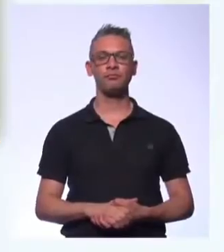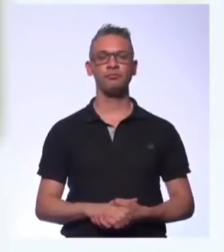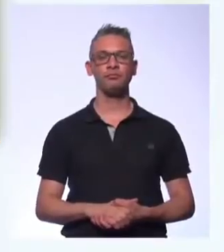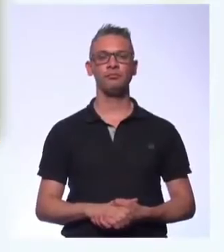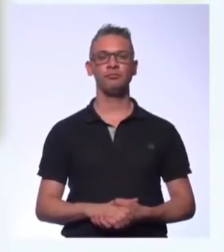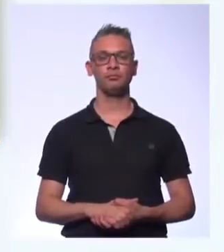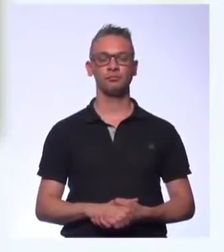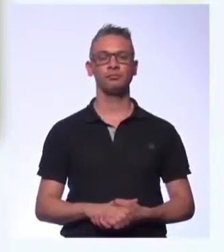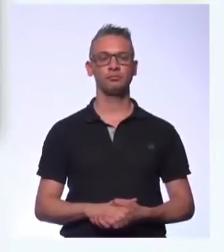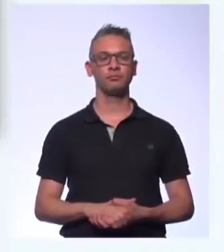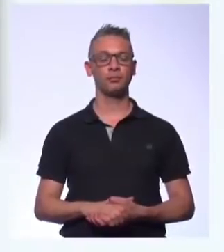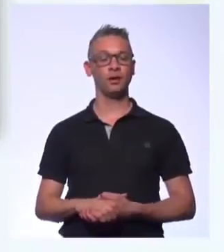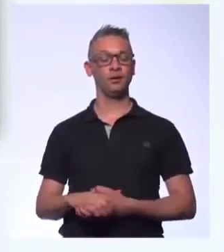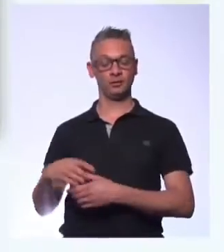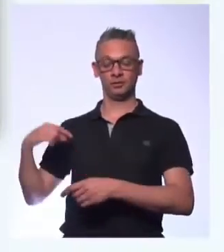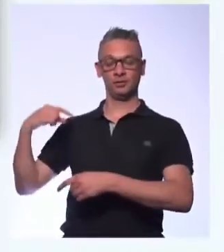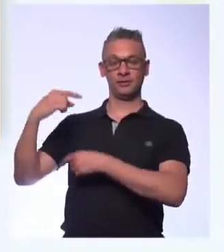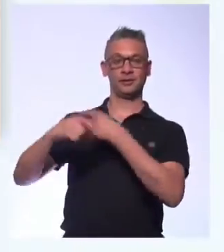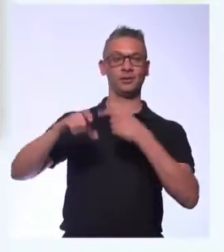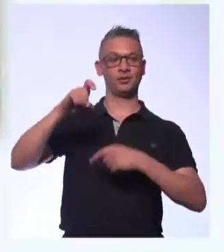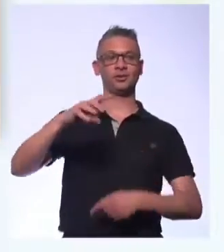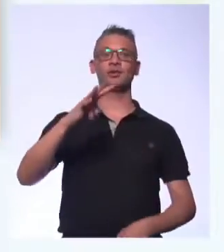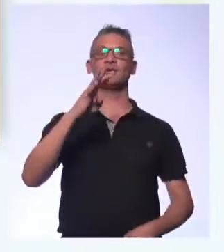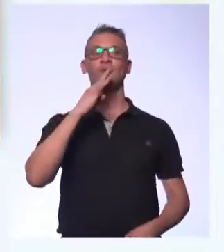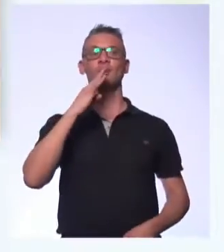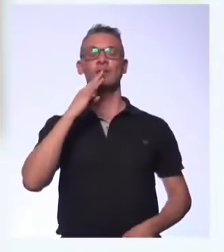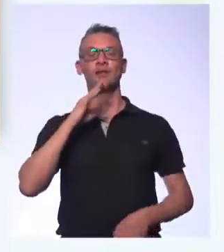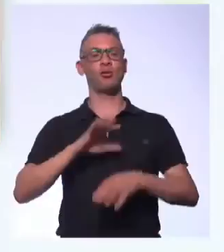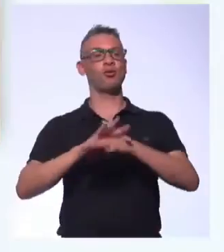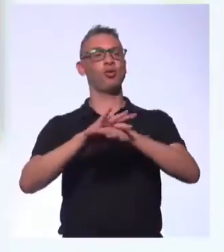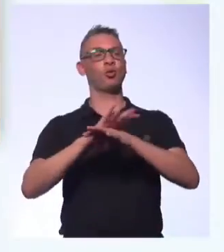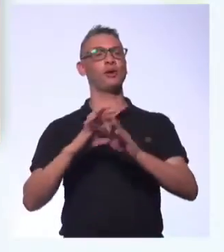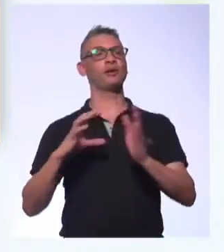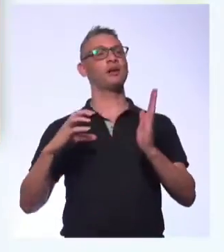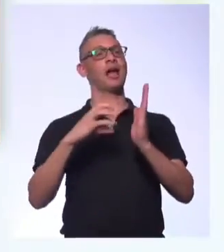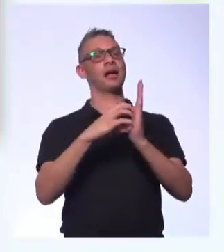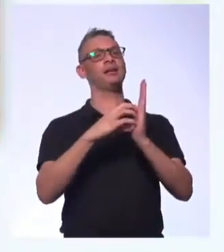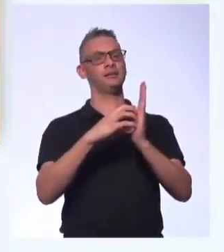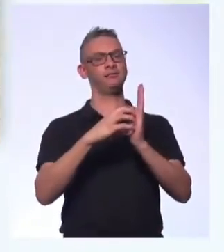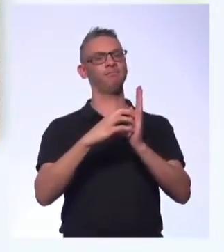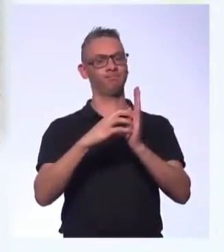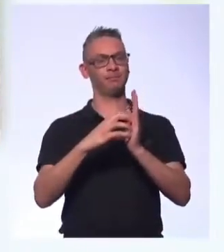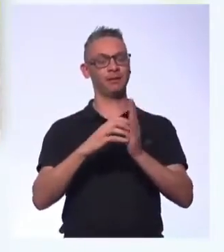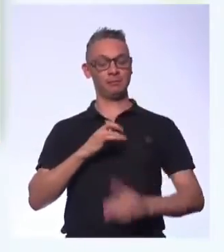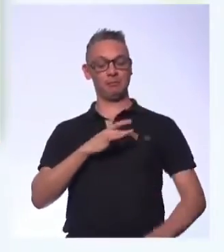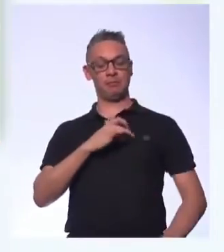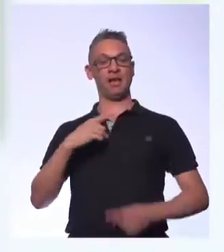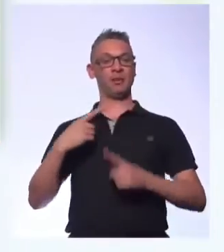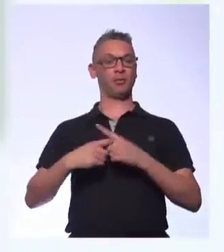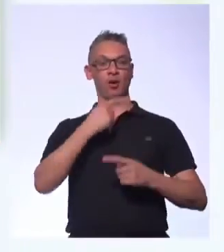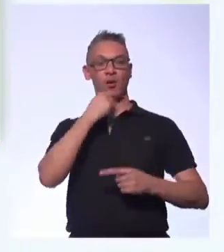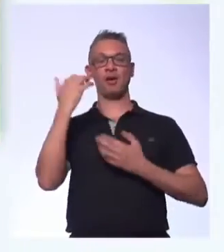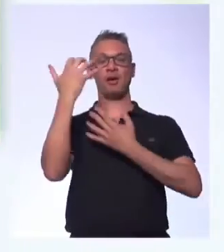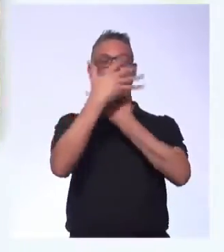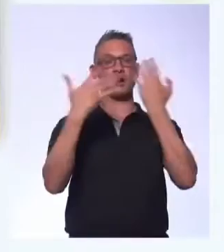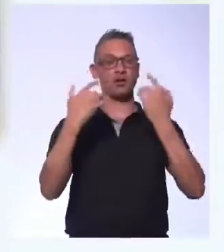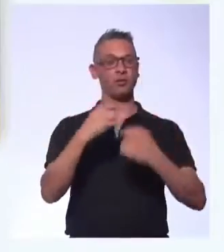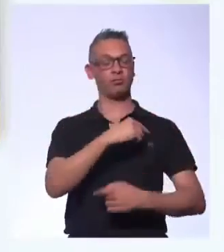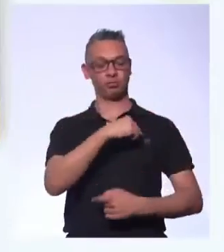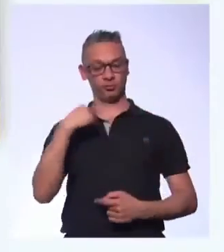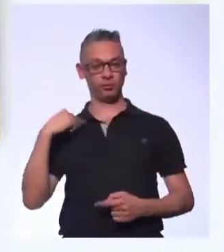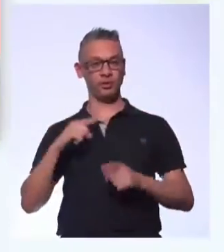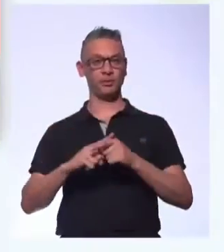Quem é da geração X conheceu a AIDS e ficou com medo dela, que levou Cazuza. Pintou a cara para derrubar o presidente.